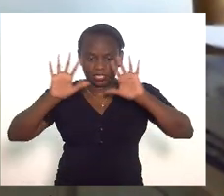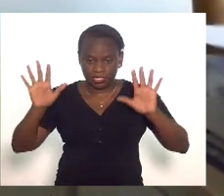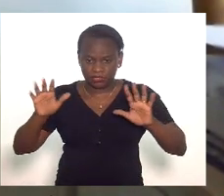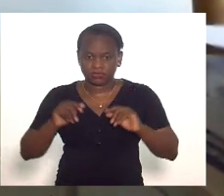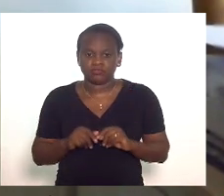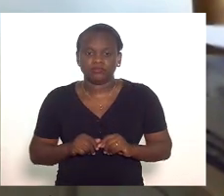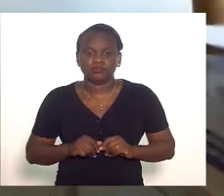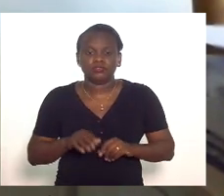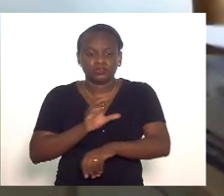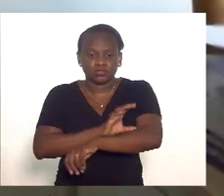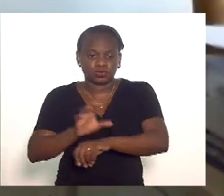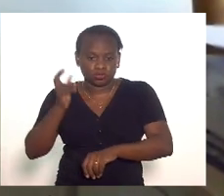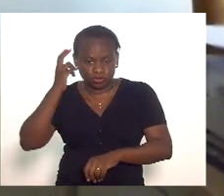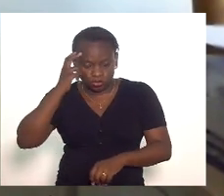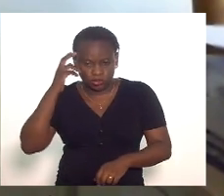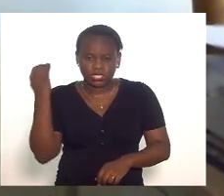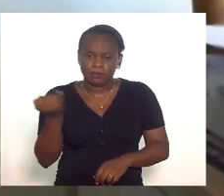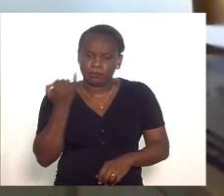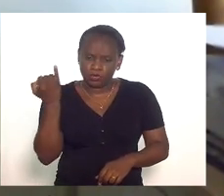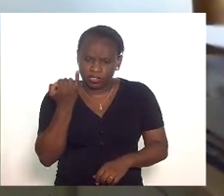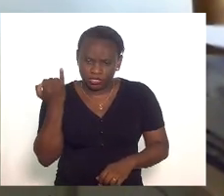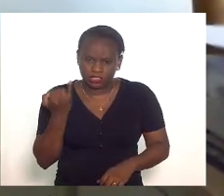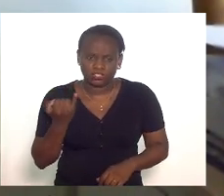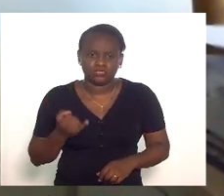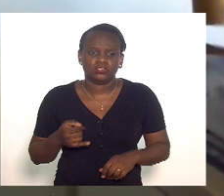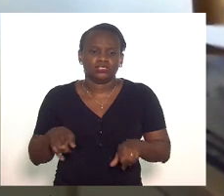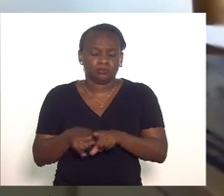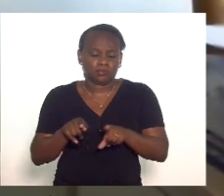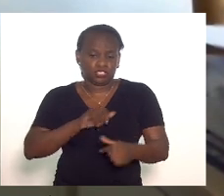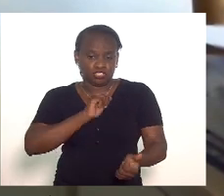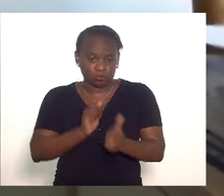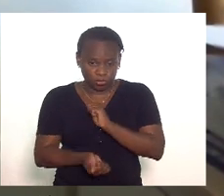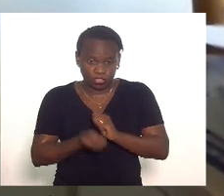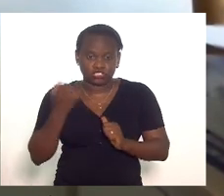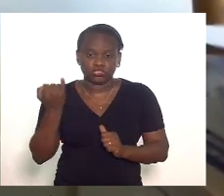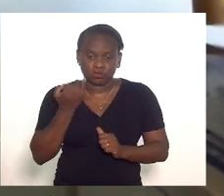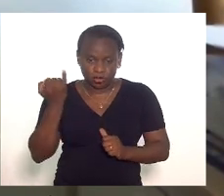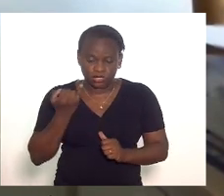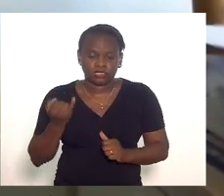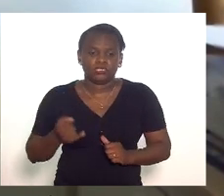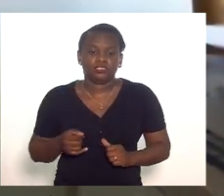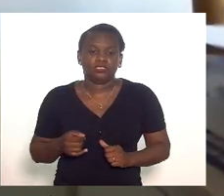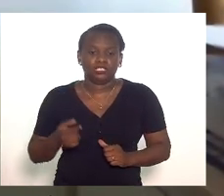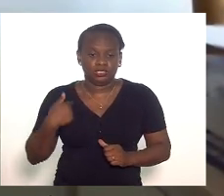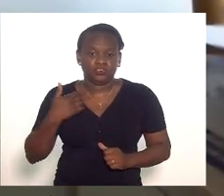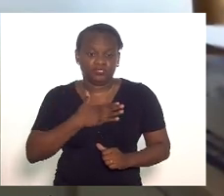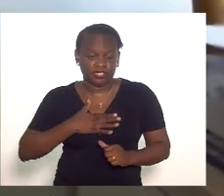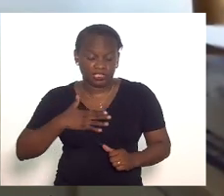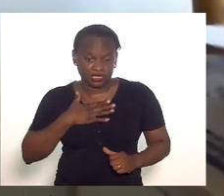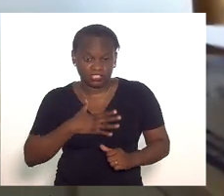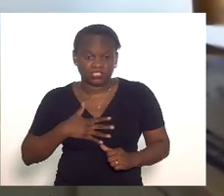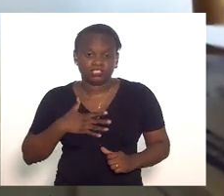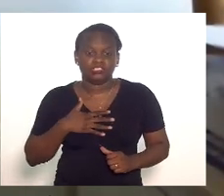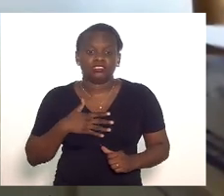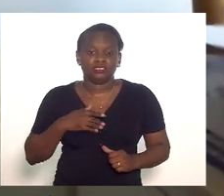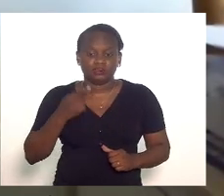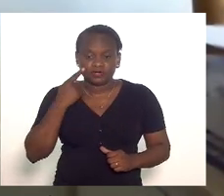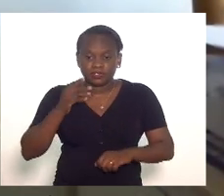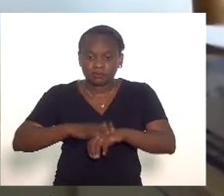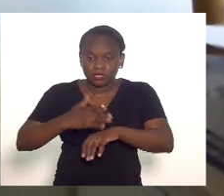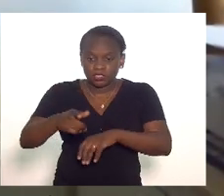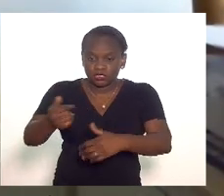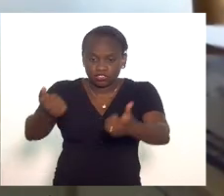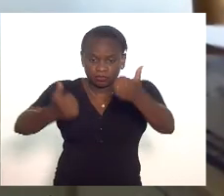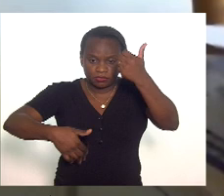que a cultura é importantíssima o esporte importante fico feliz de ouvir de